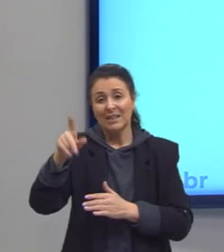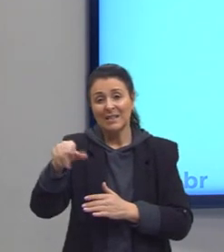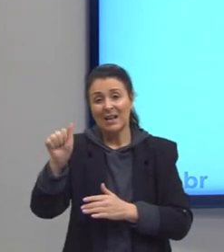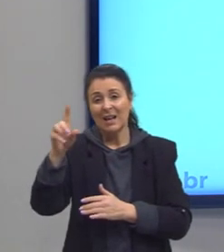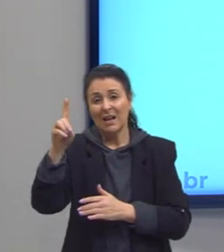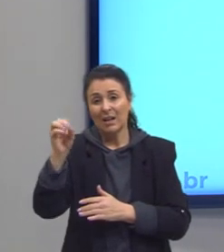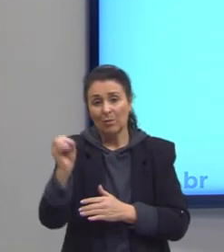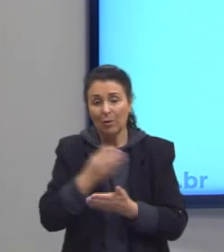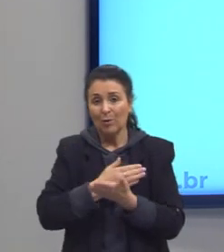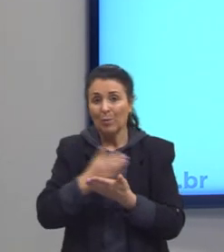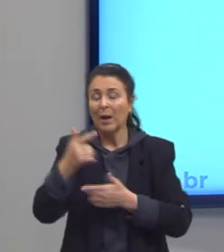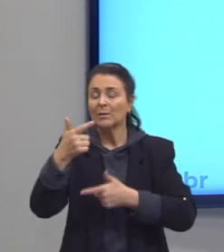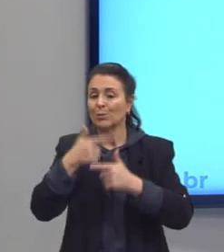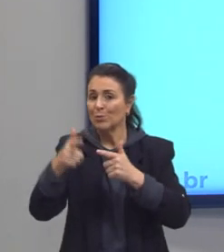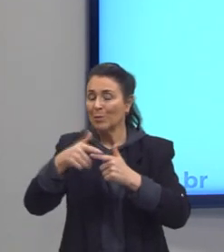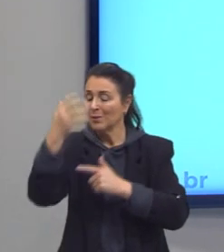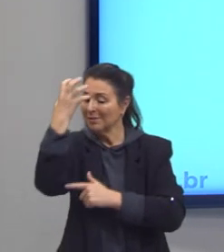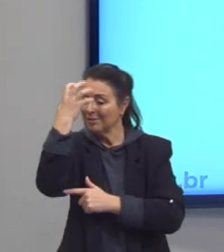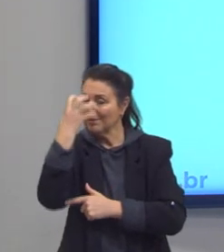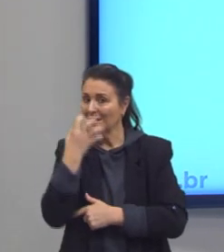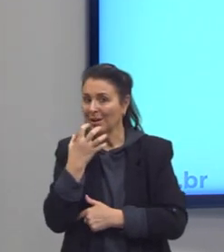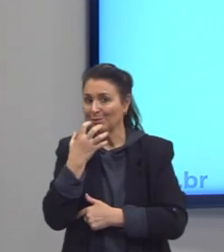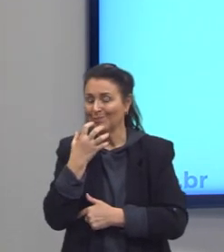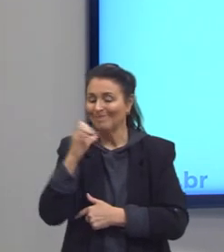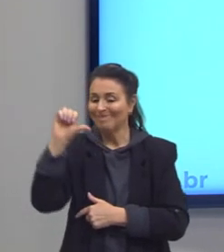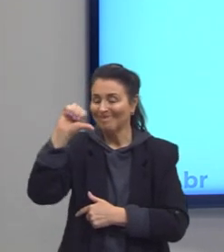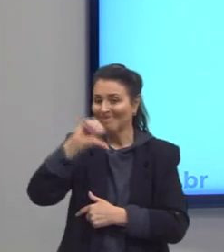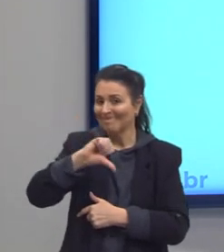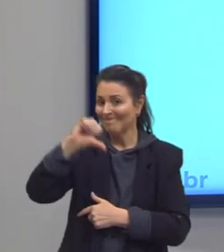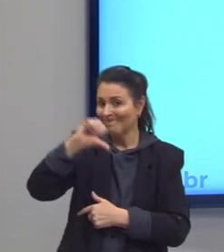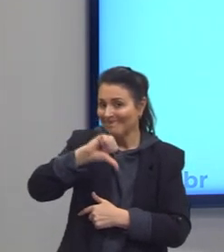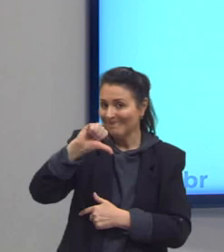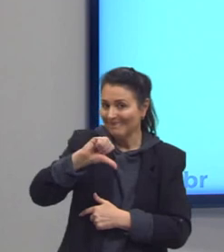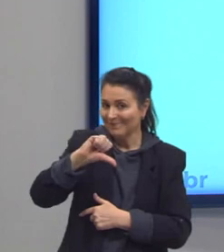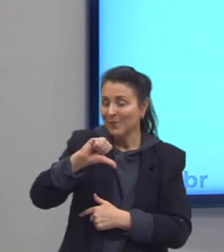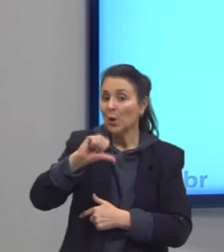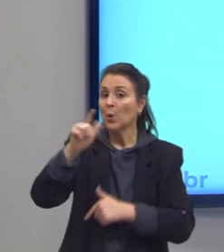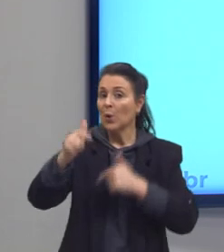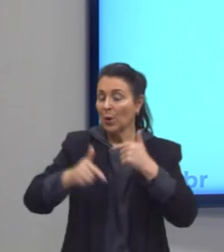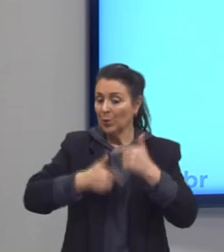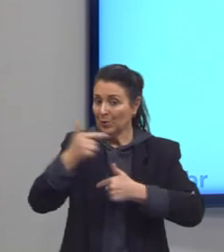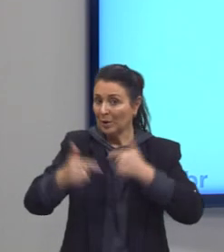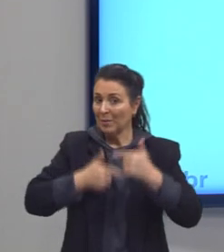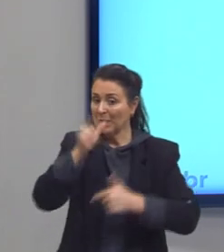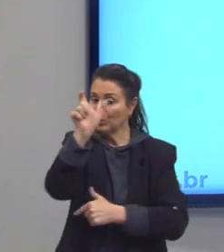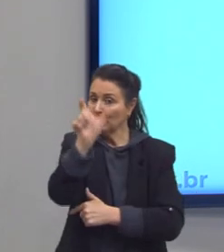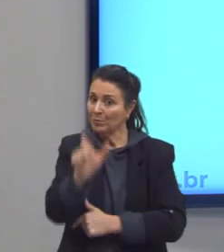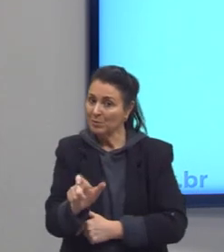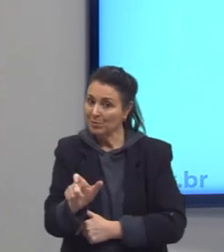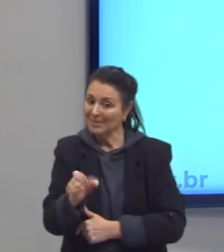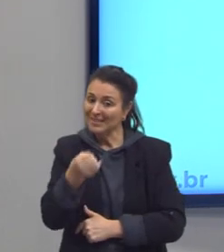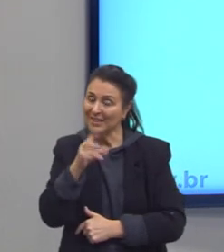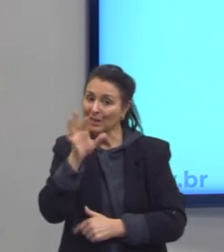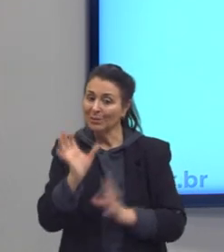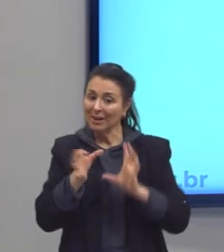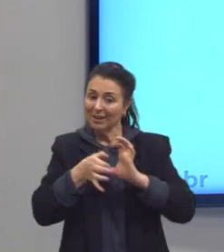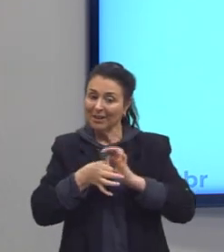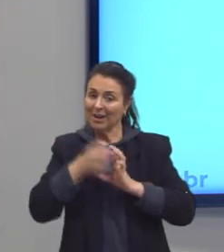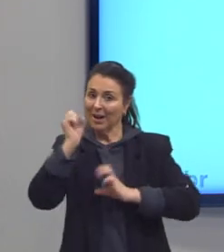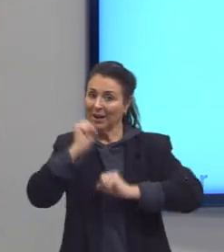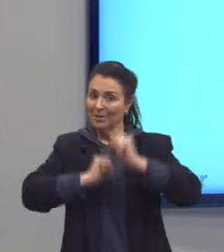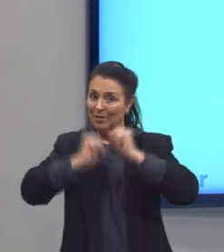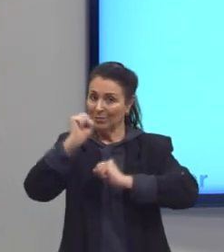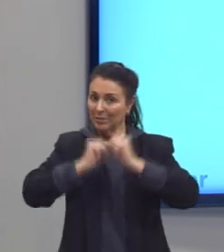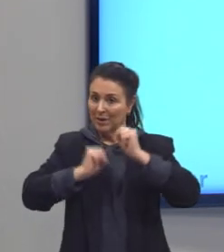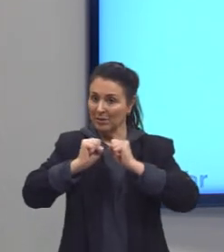esse trabalho terceirizado que precariza o trabalhador, esse trabalhador não faz parte da empresa, mas ele é uma